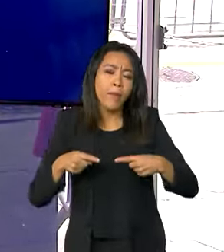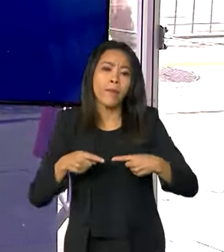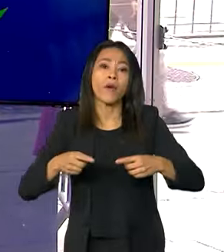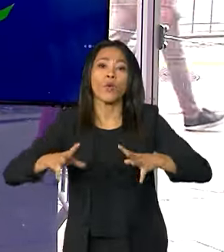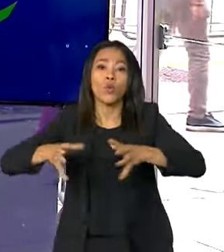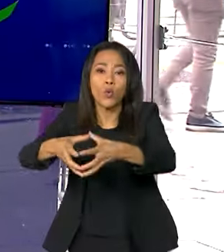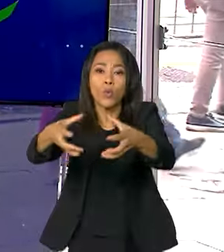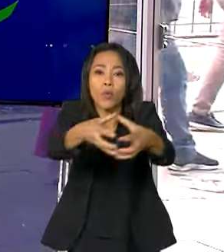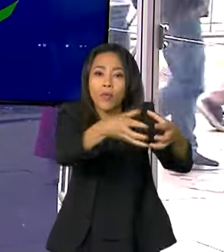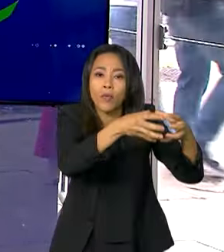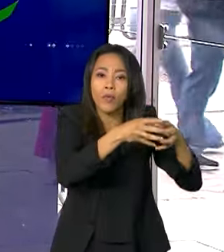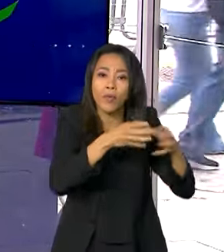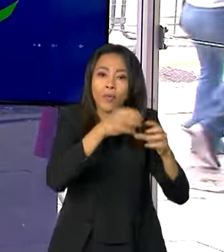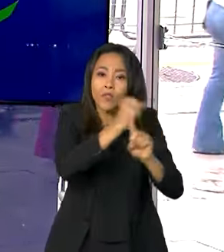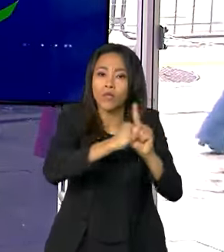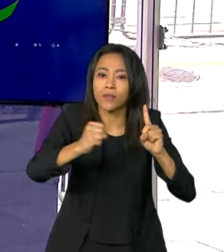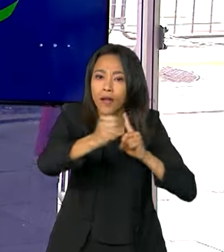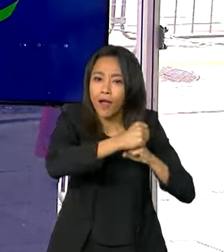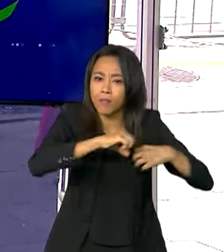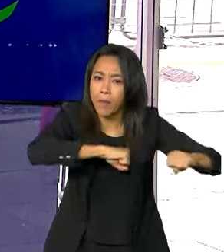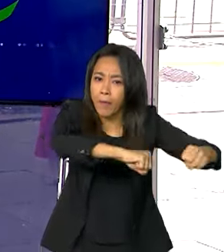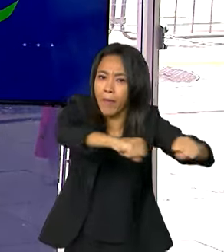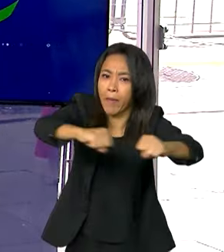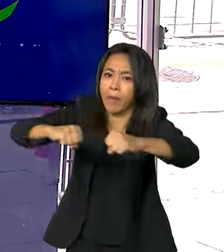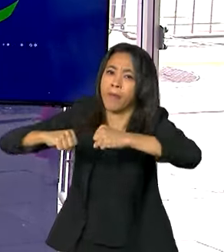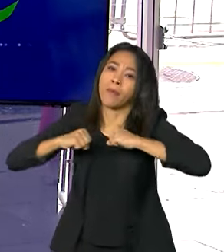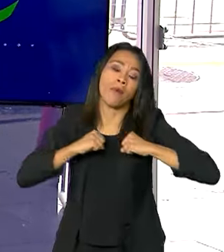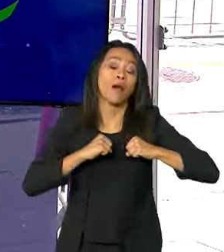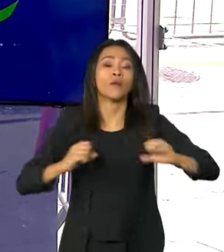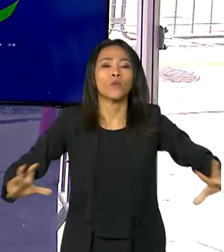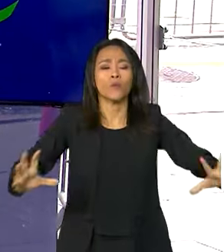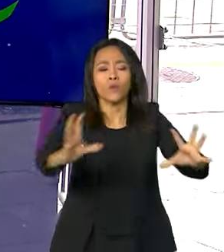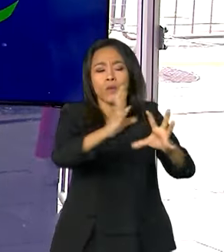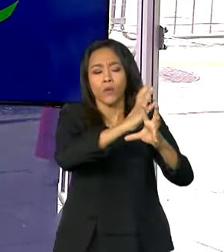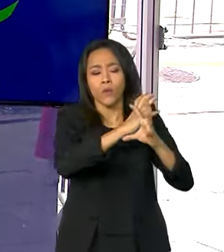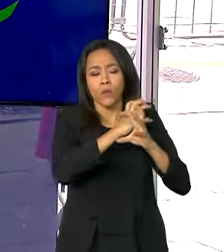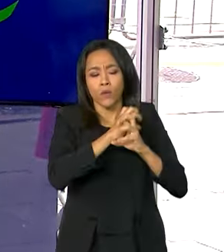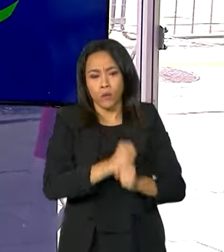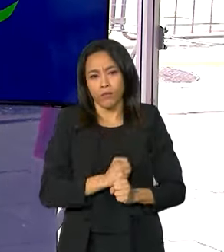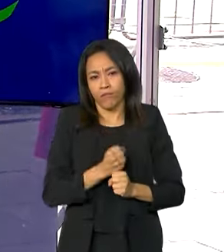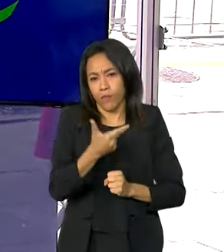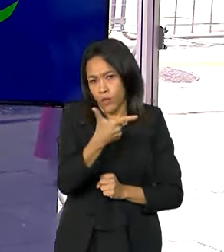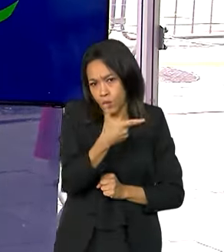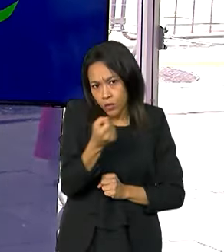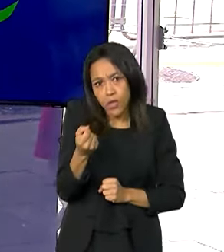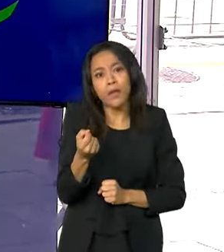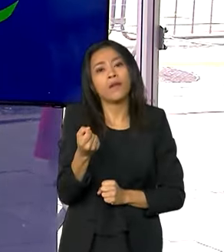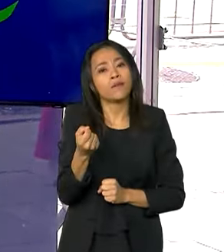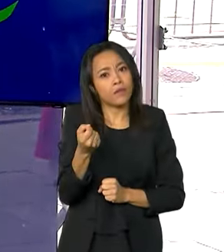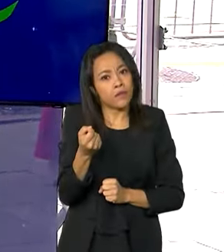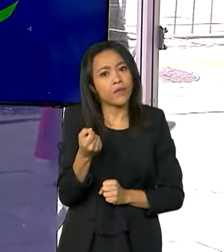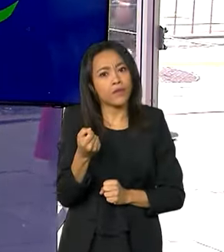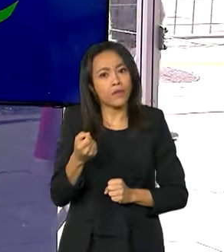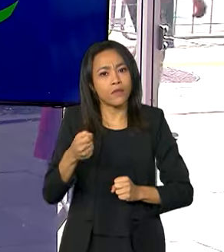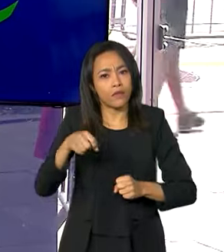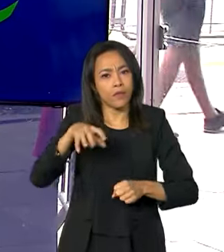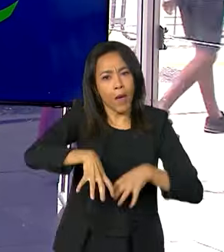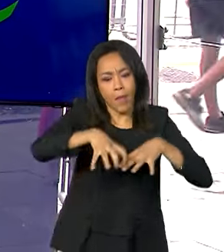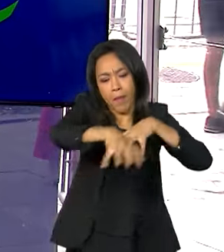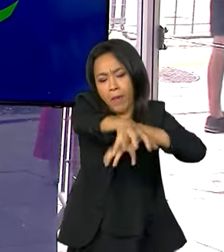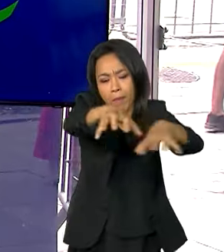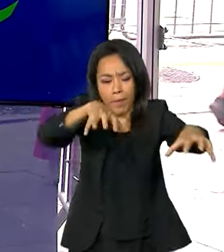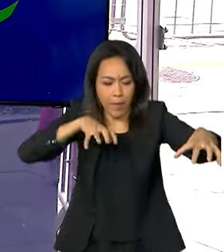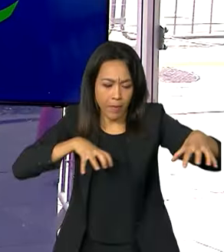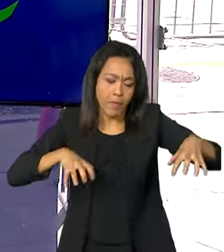da sociedade civil. Serão cerca de 200 atividades aí organizadas por esses setores da